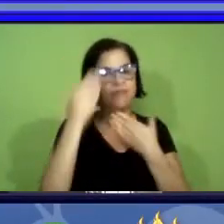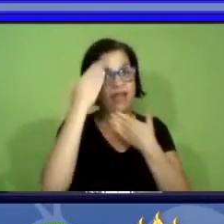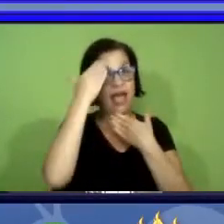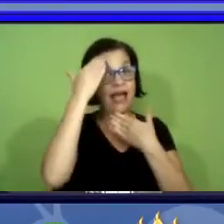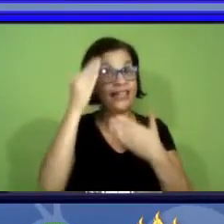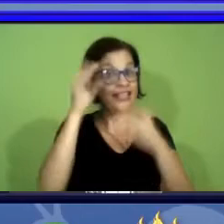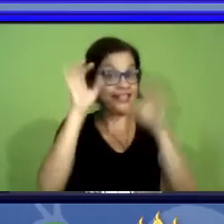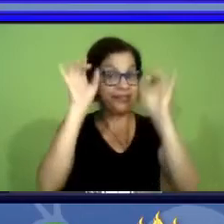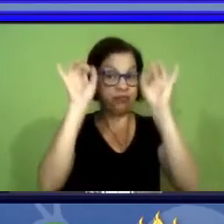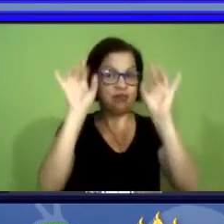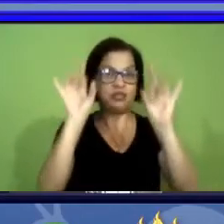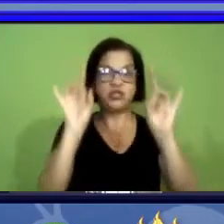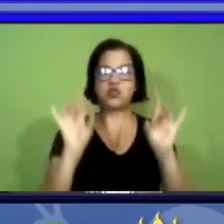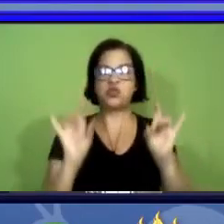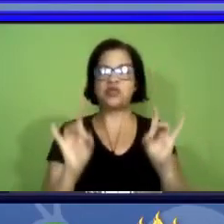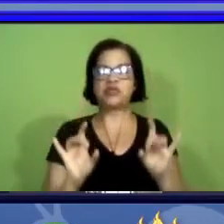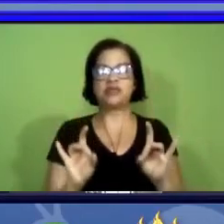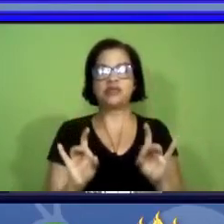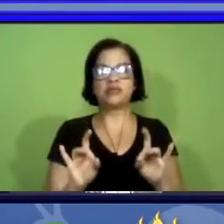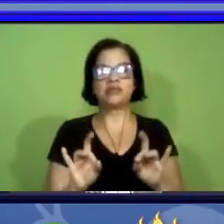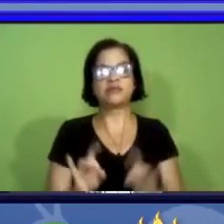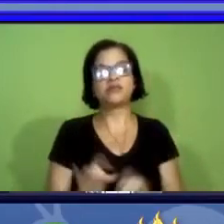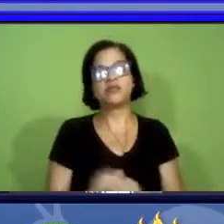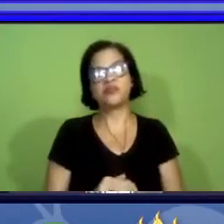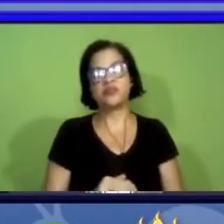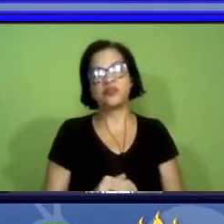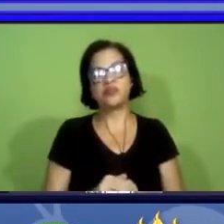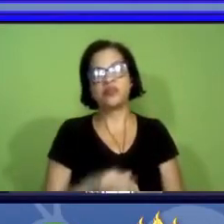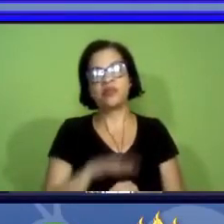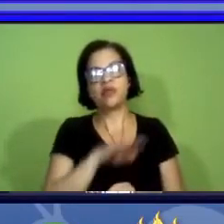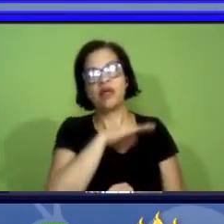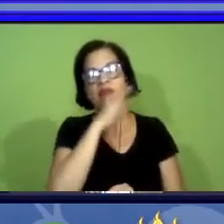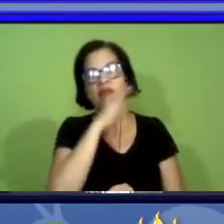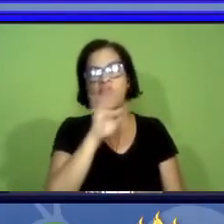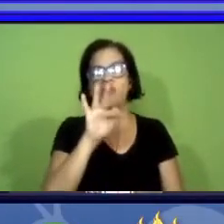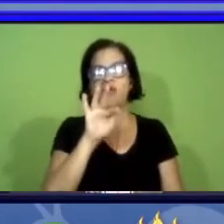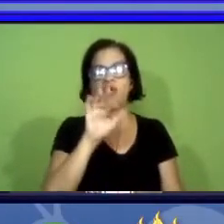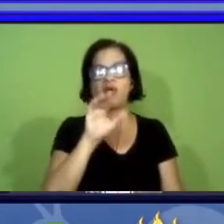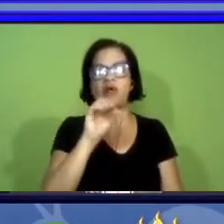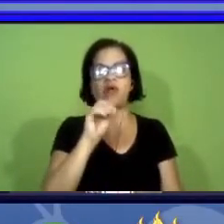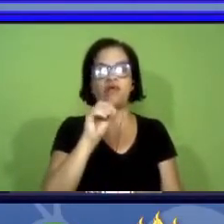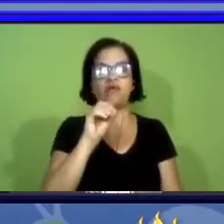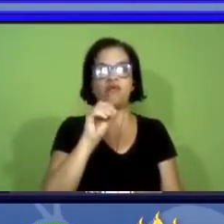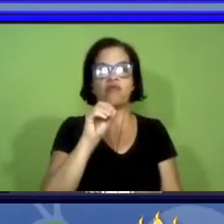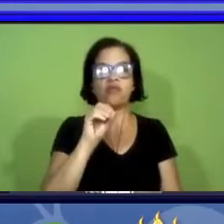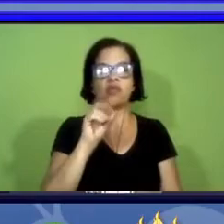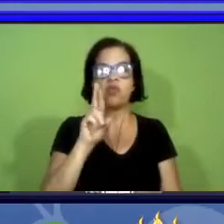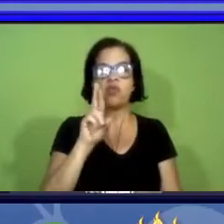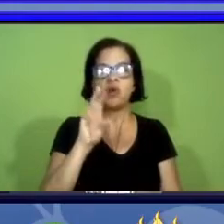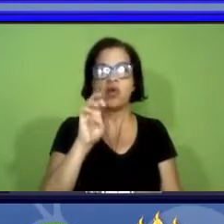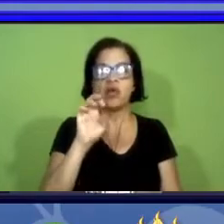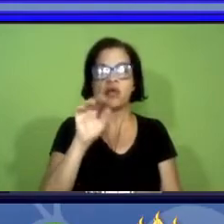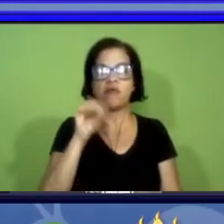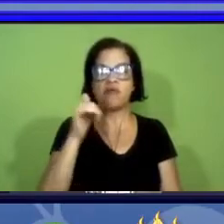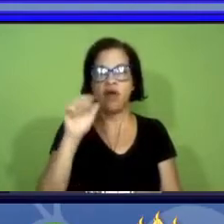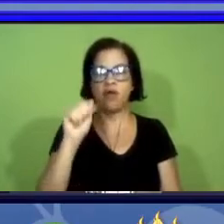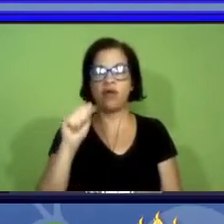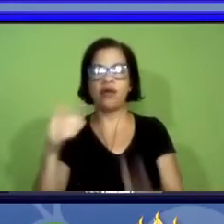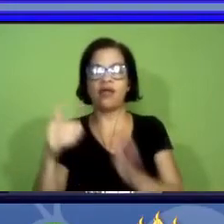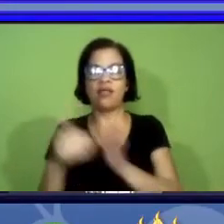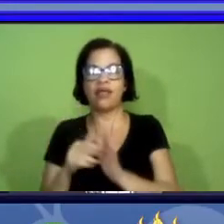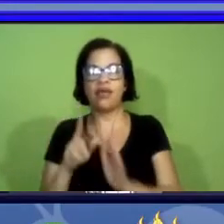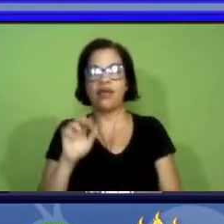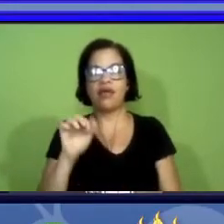especial da fauna à aflora ou do refauna à reflora